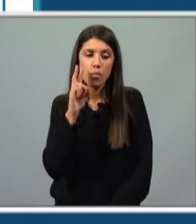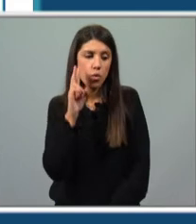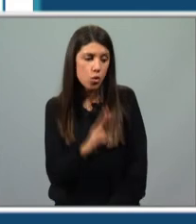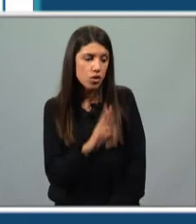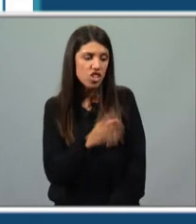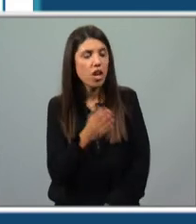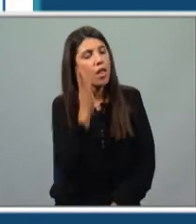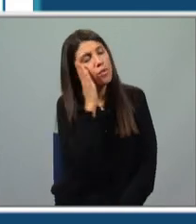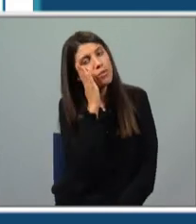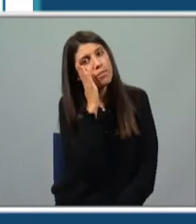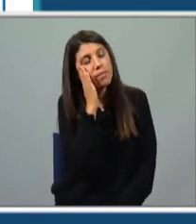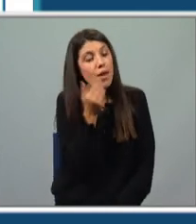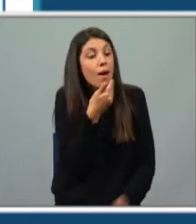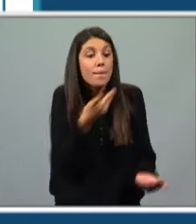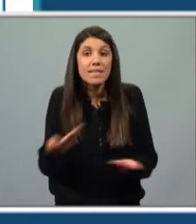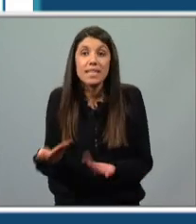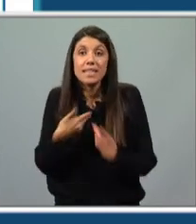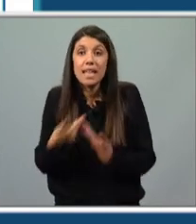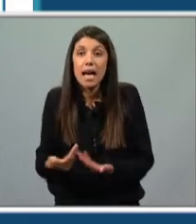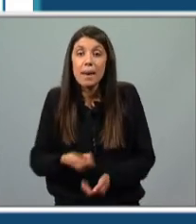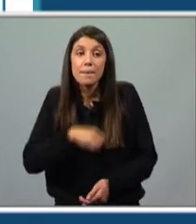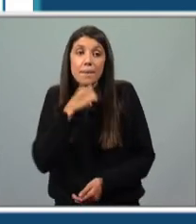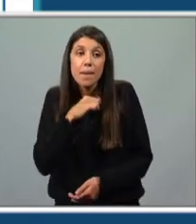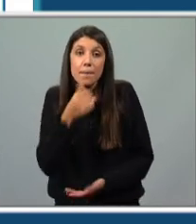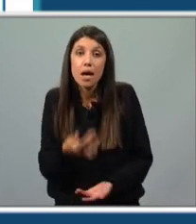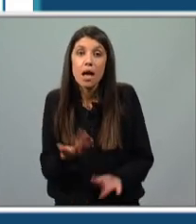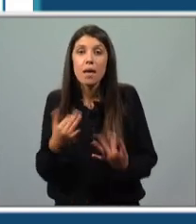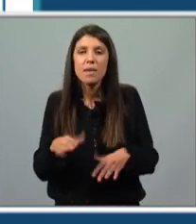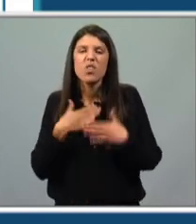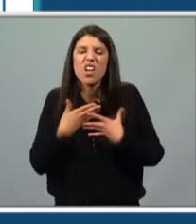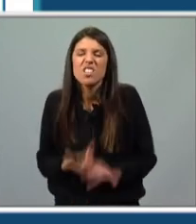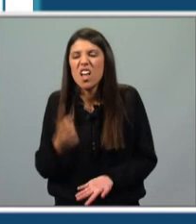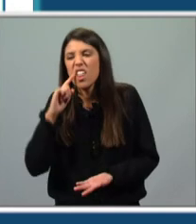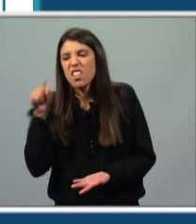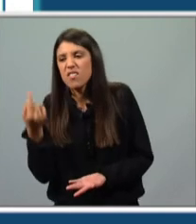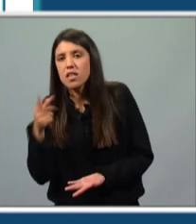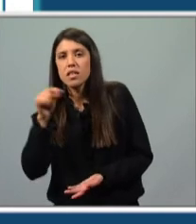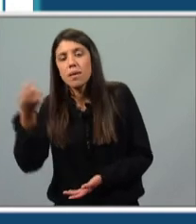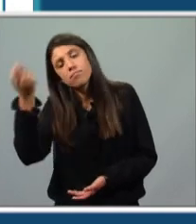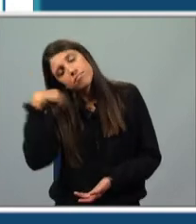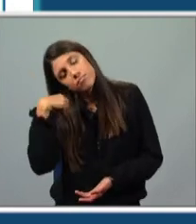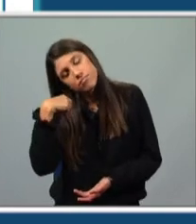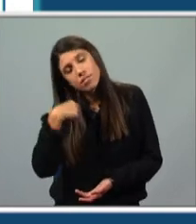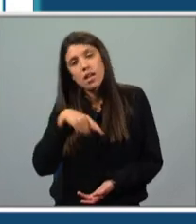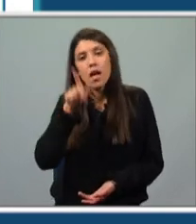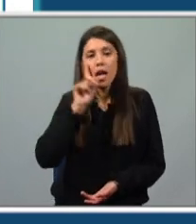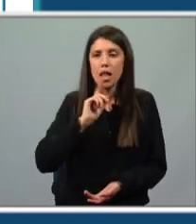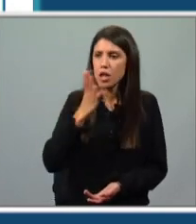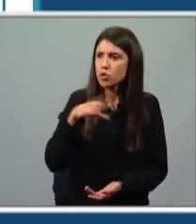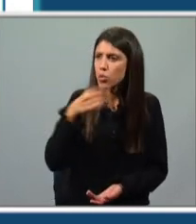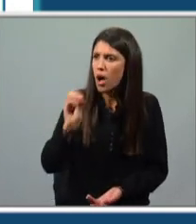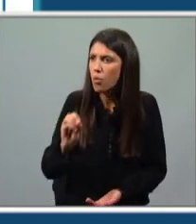a dormir, não me pude apresentar. Estava tão cansado da viagem que também adormeci. Ela, João,